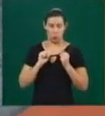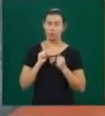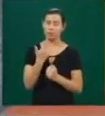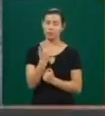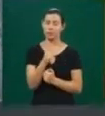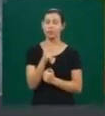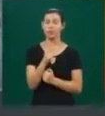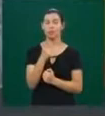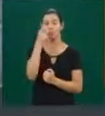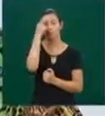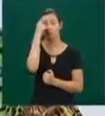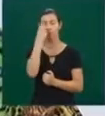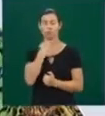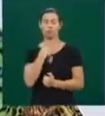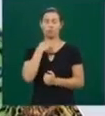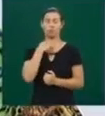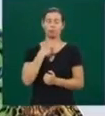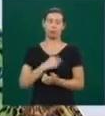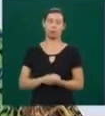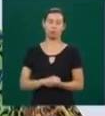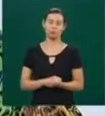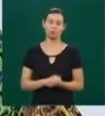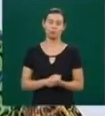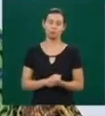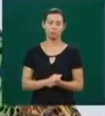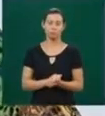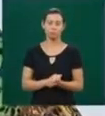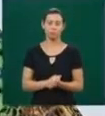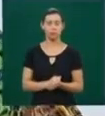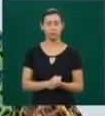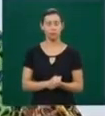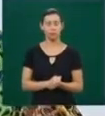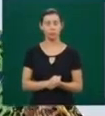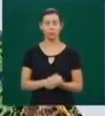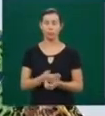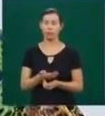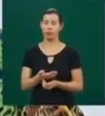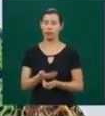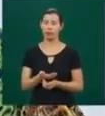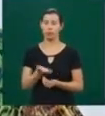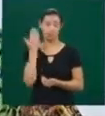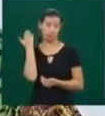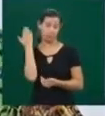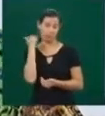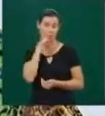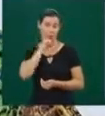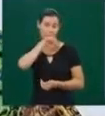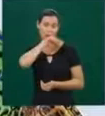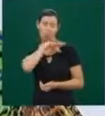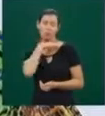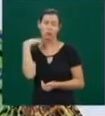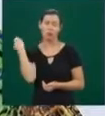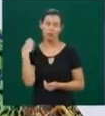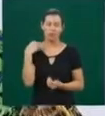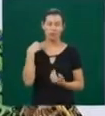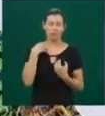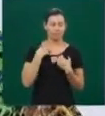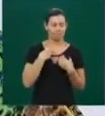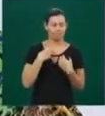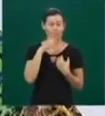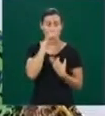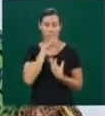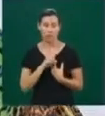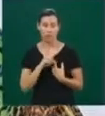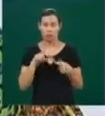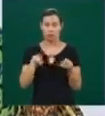tinha assim um pouquinho de depressão, que eu perdi minha mãe e a minha irmã era tudo casada. eu, com a pintura, me ajudou tanto. Em casa